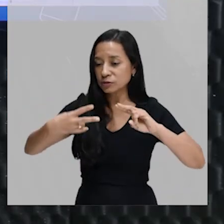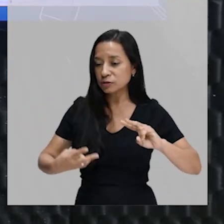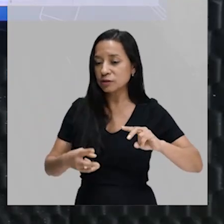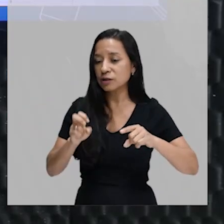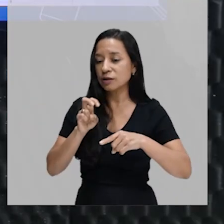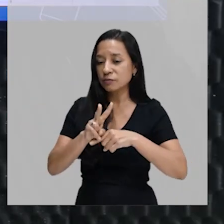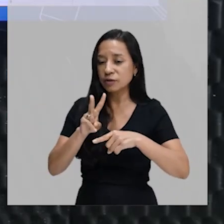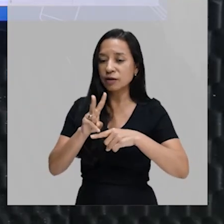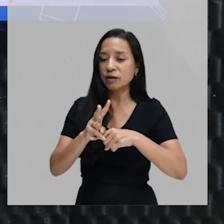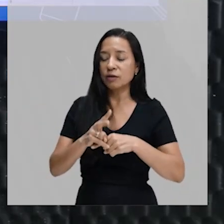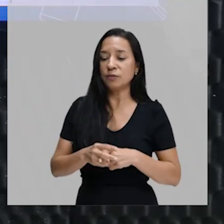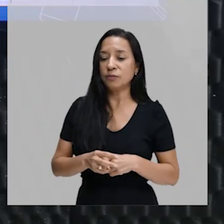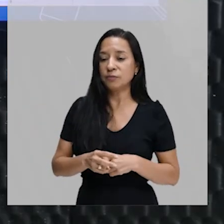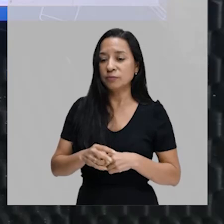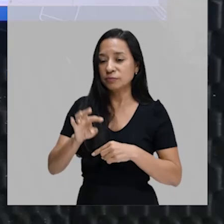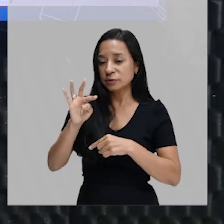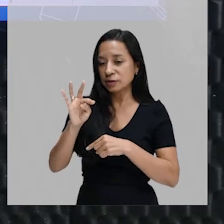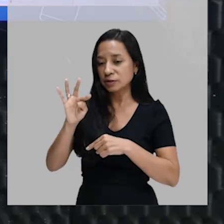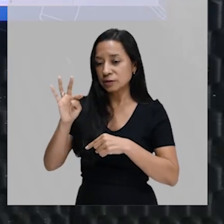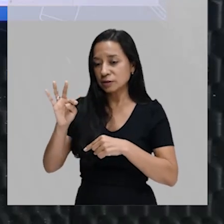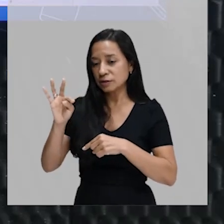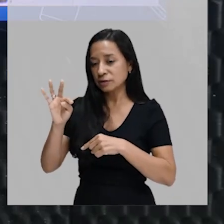TTTAA,